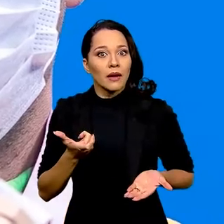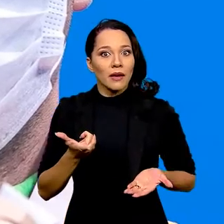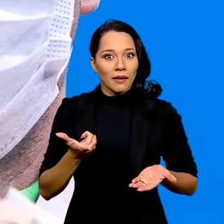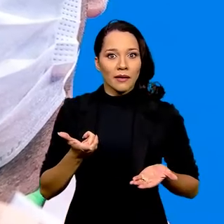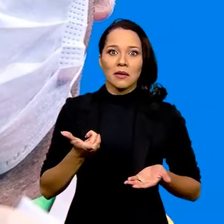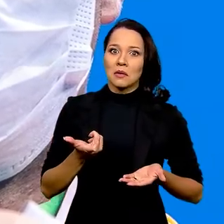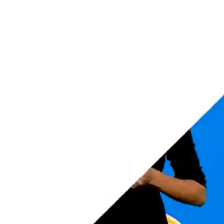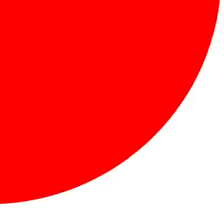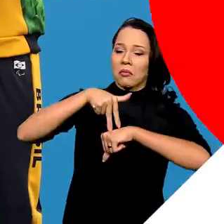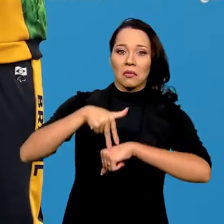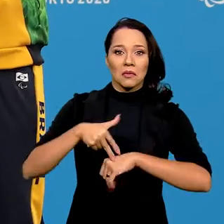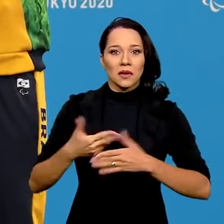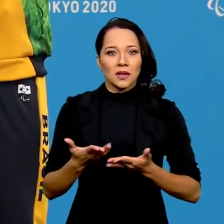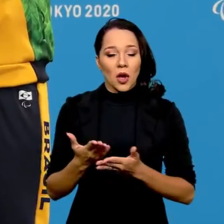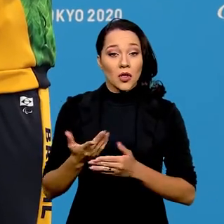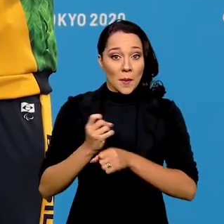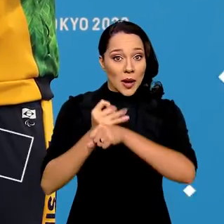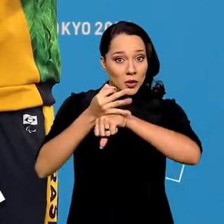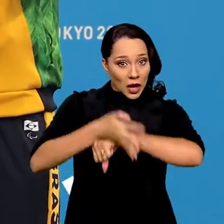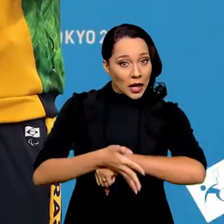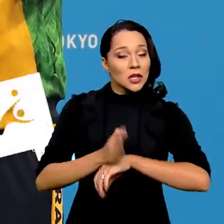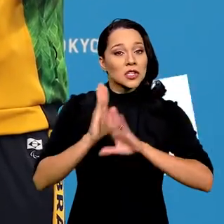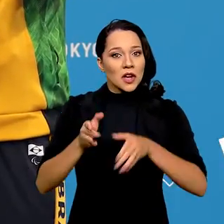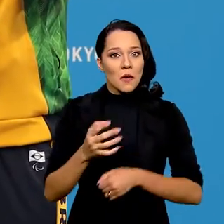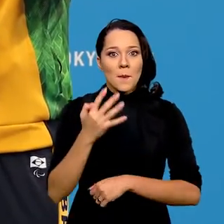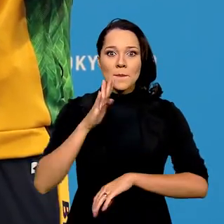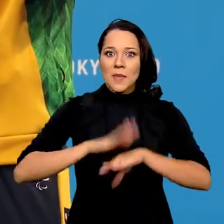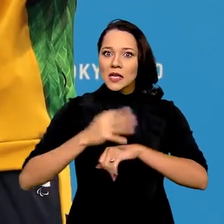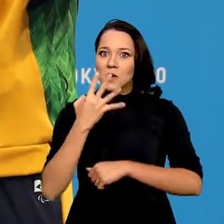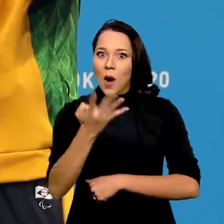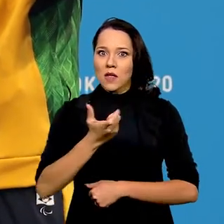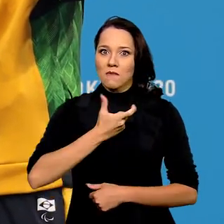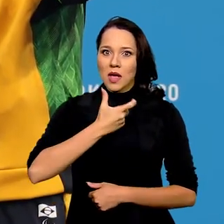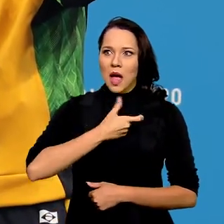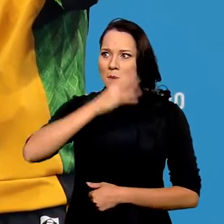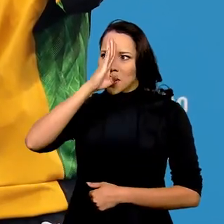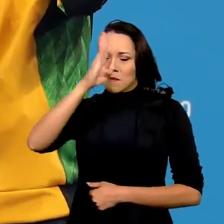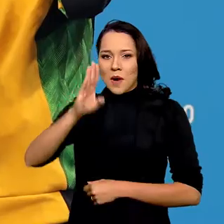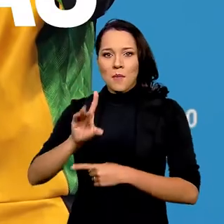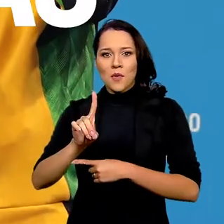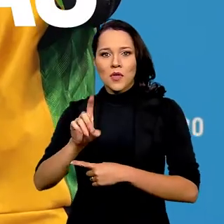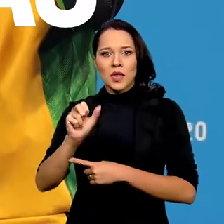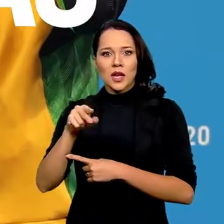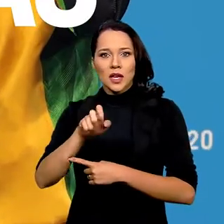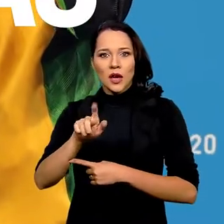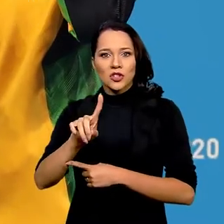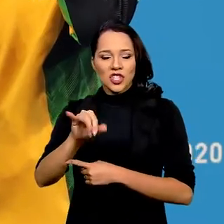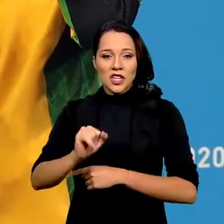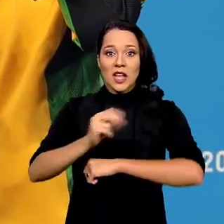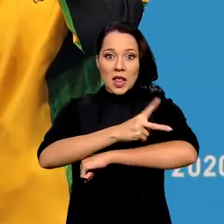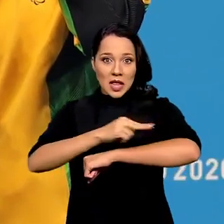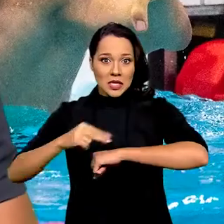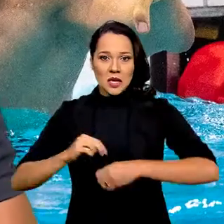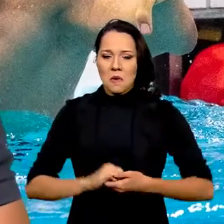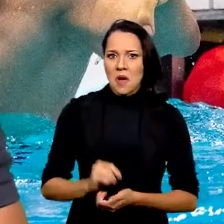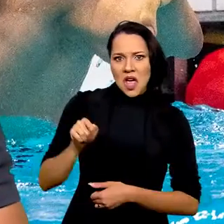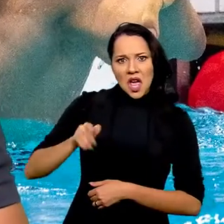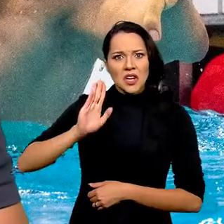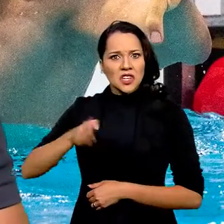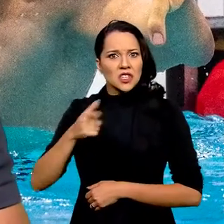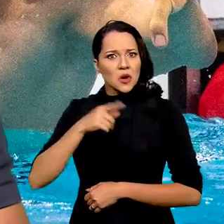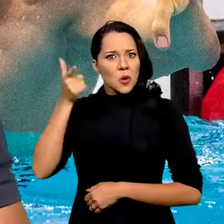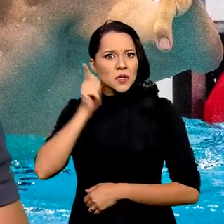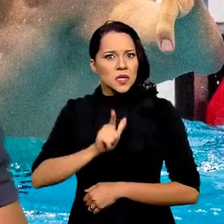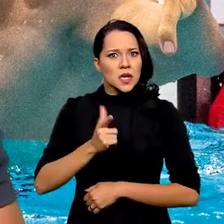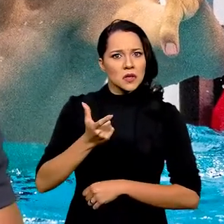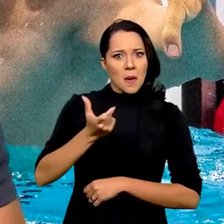tá lá um brasileiro no pódio. Na última madrugada foram mais 4 medalhas, destaque pro Daniel Dias da natação. O cara já